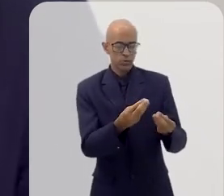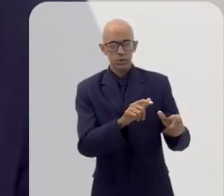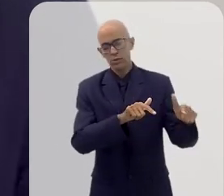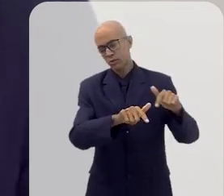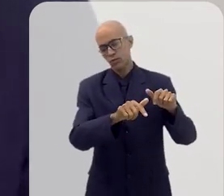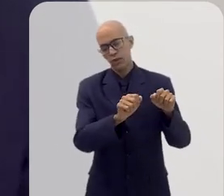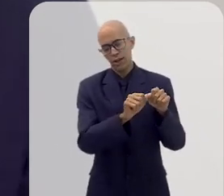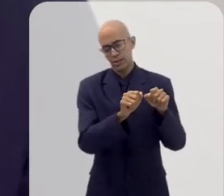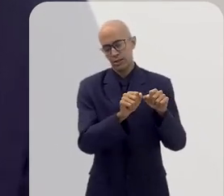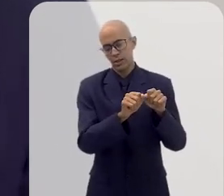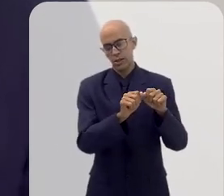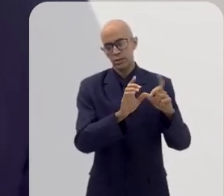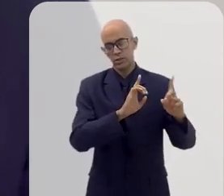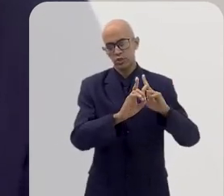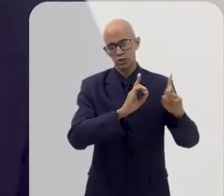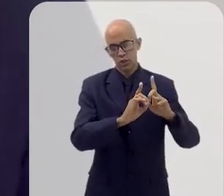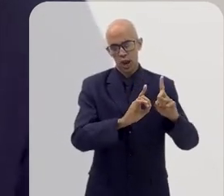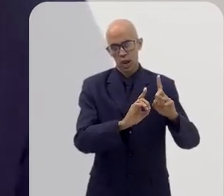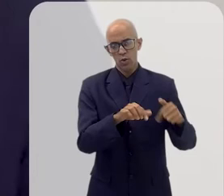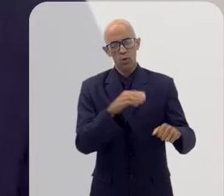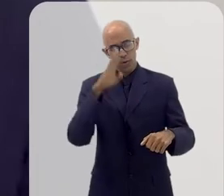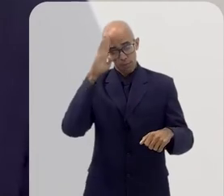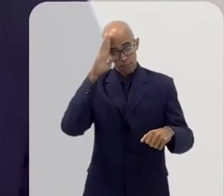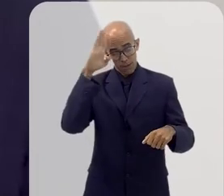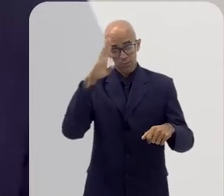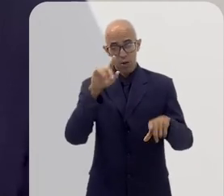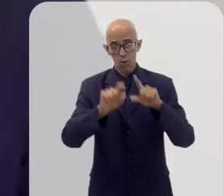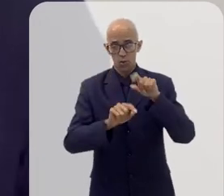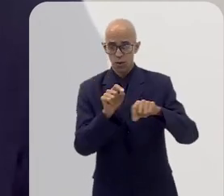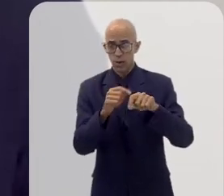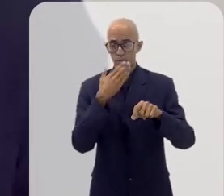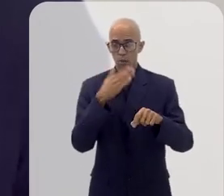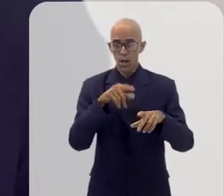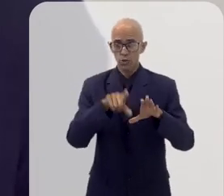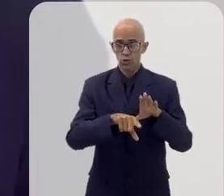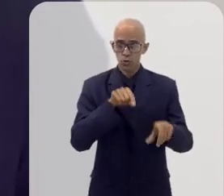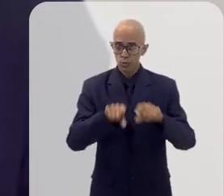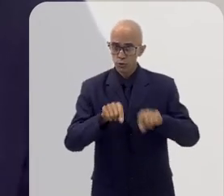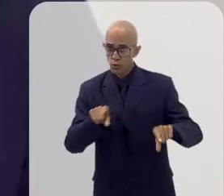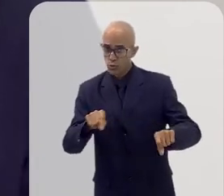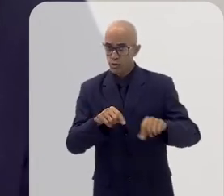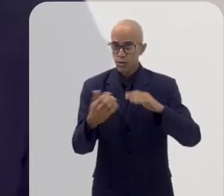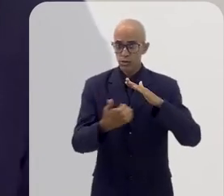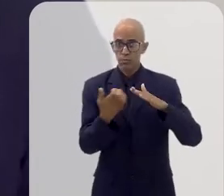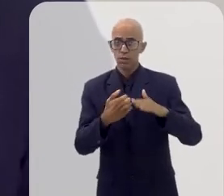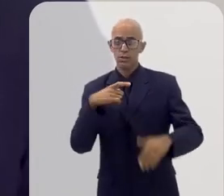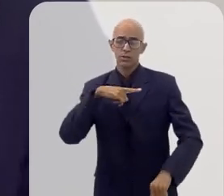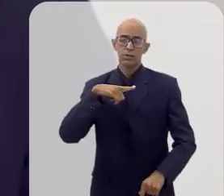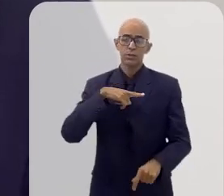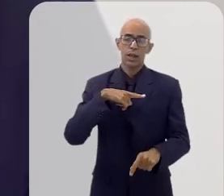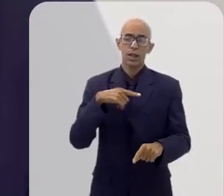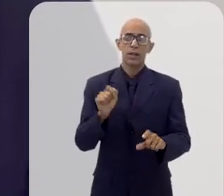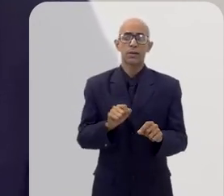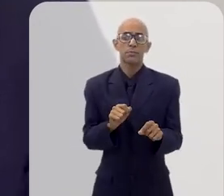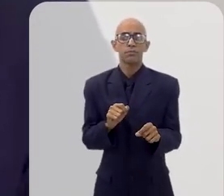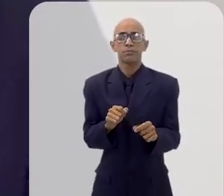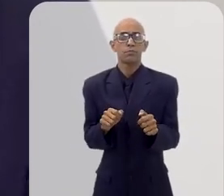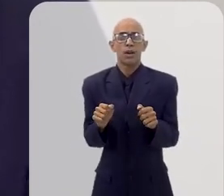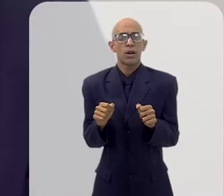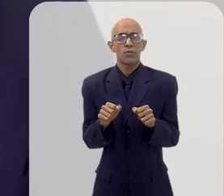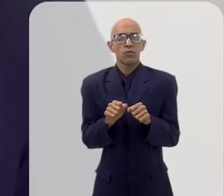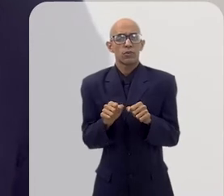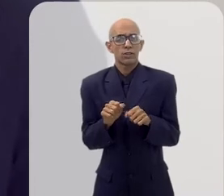esse diálogo? E, principalmente, que opções hoje as empresas e as indústrias possuem para poder